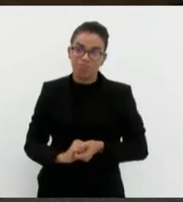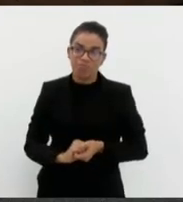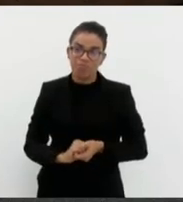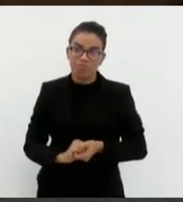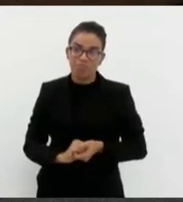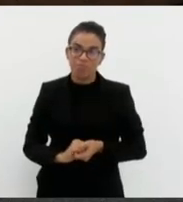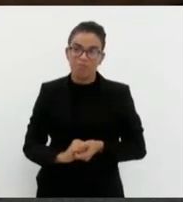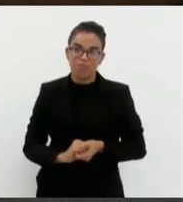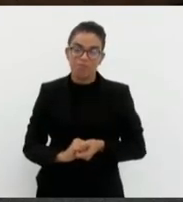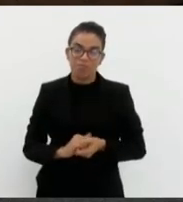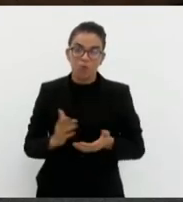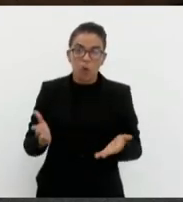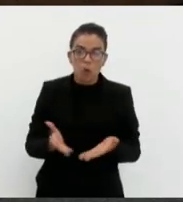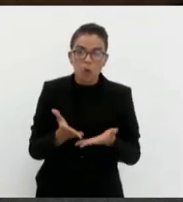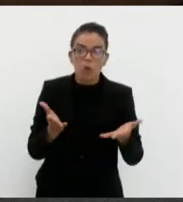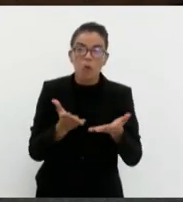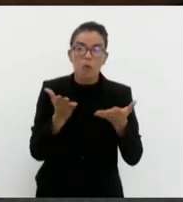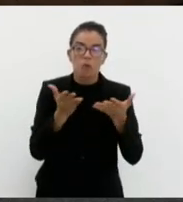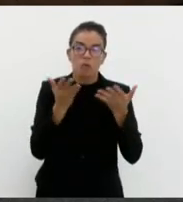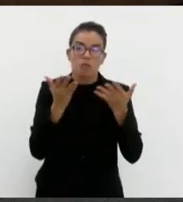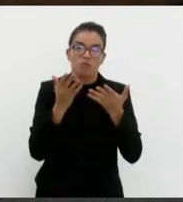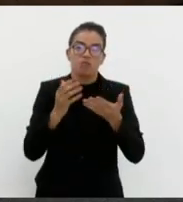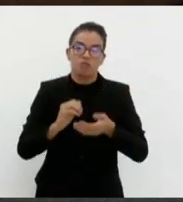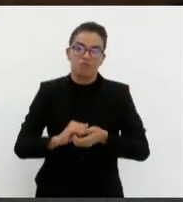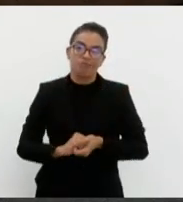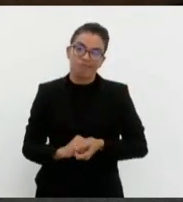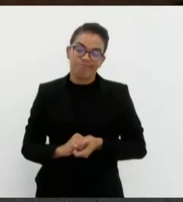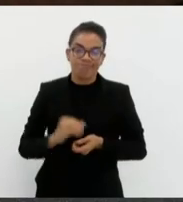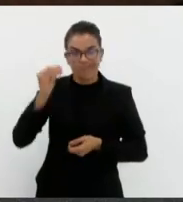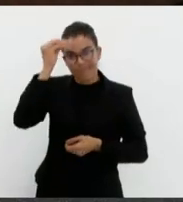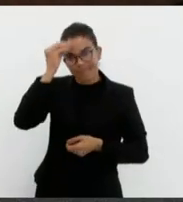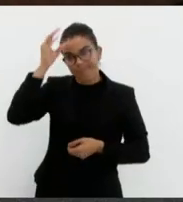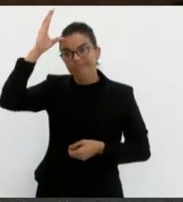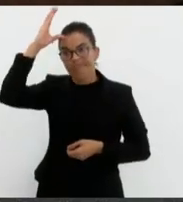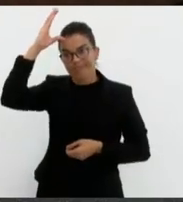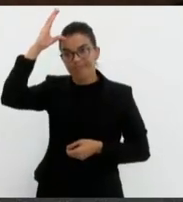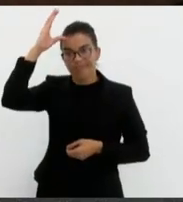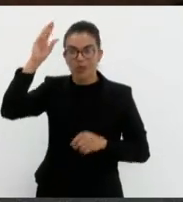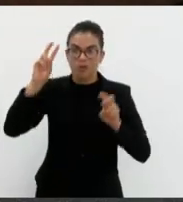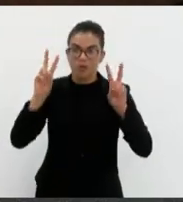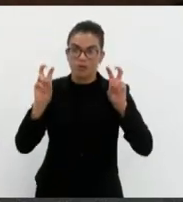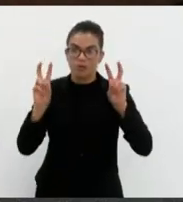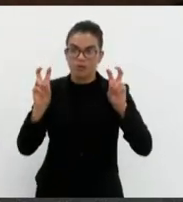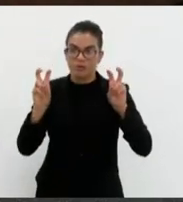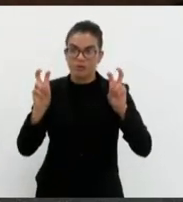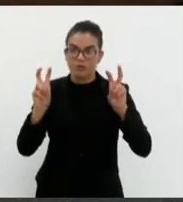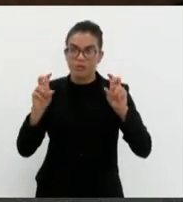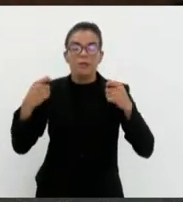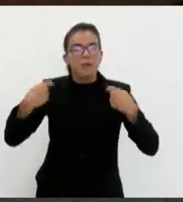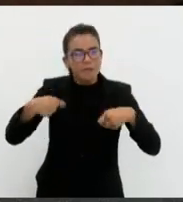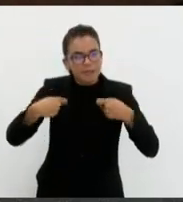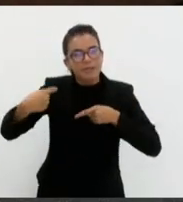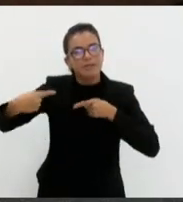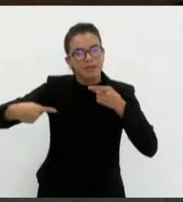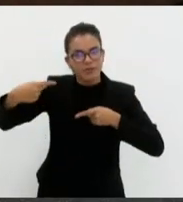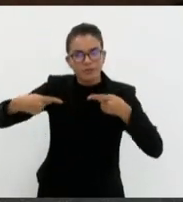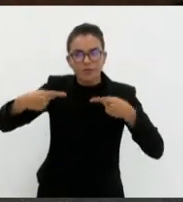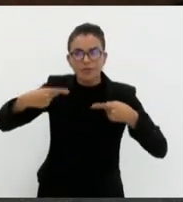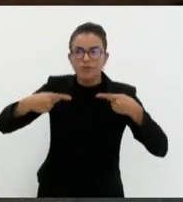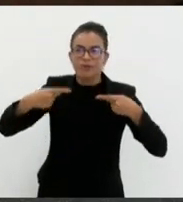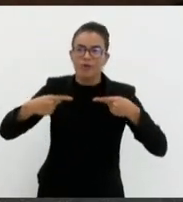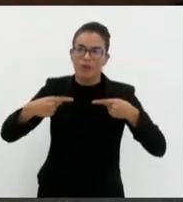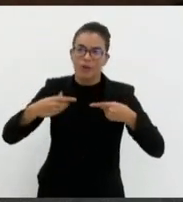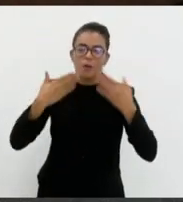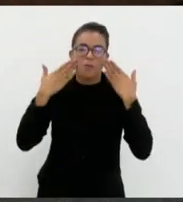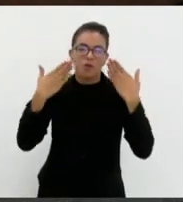contribuíram muito para o nosso conhecimento dessa questão. E tem que ser discutido e nós temos que mostrar a